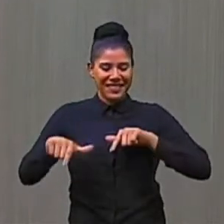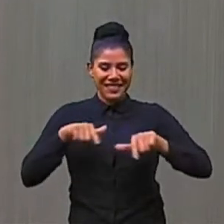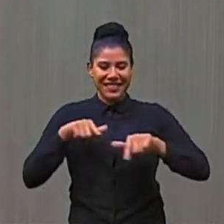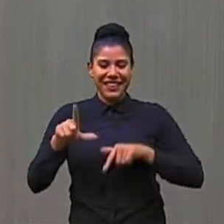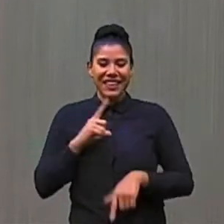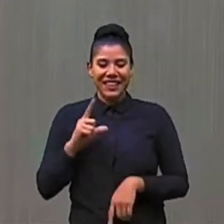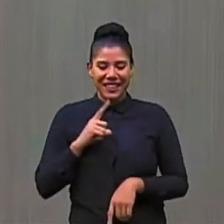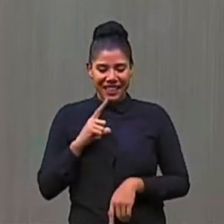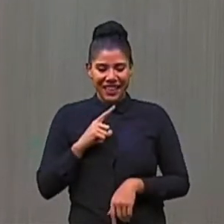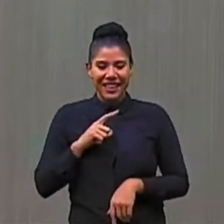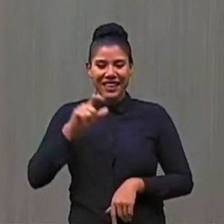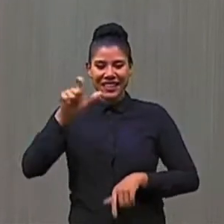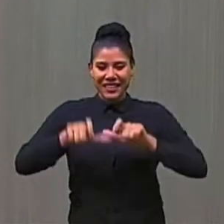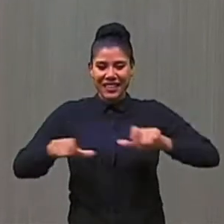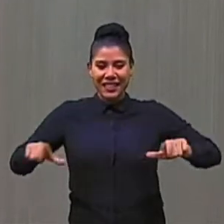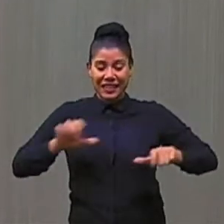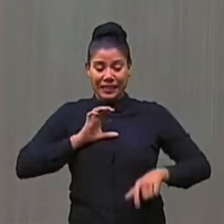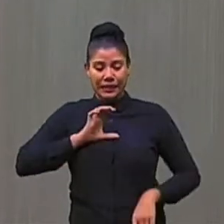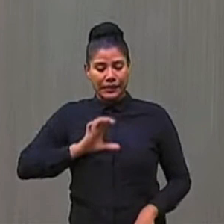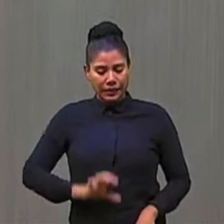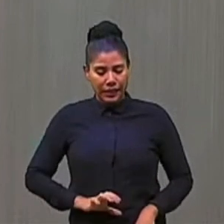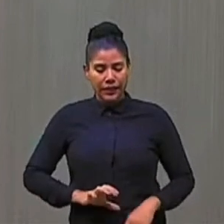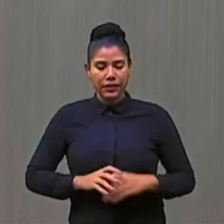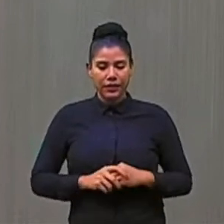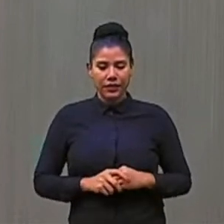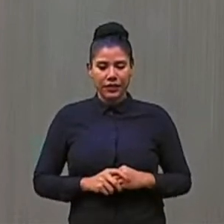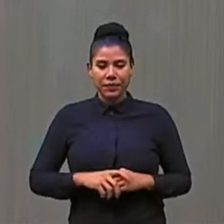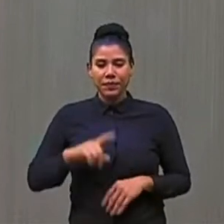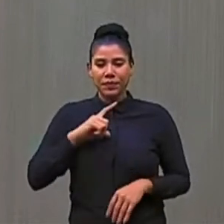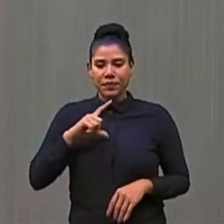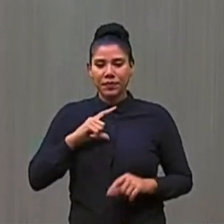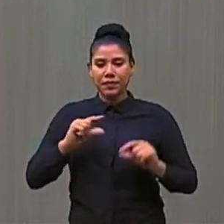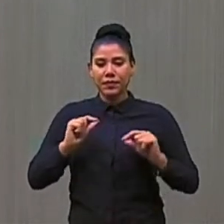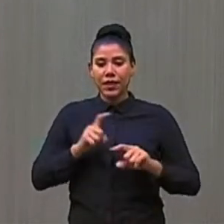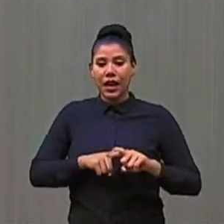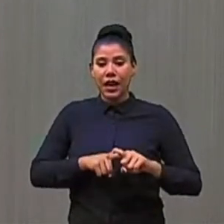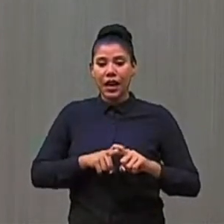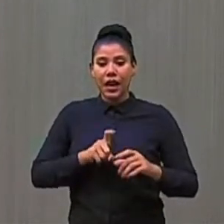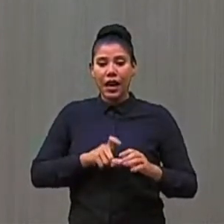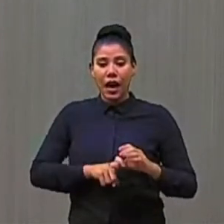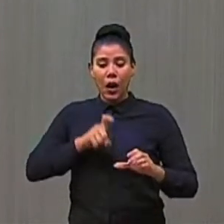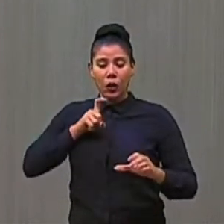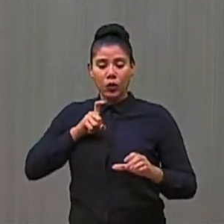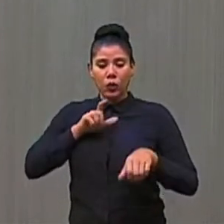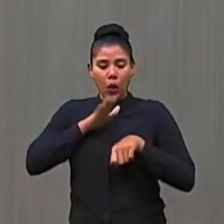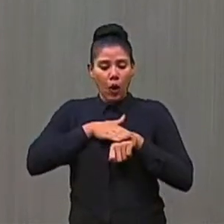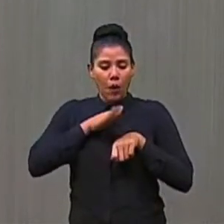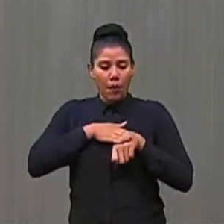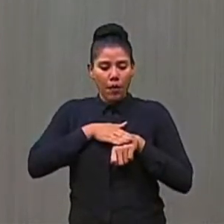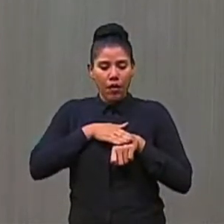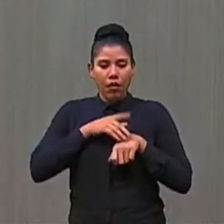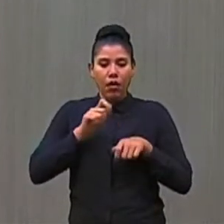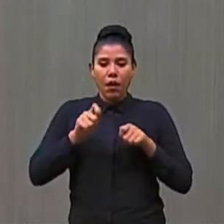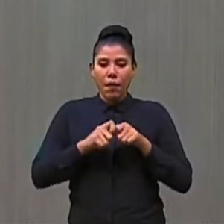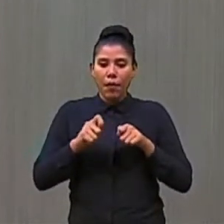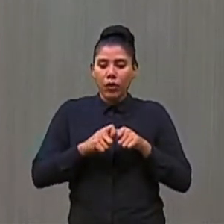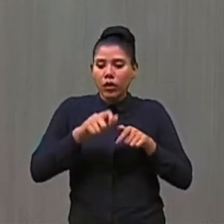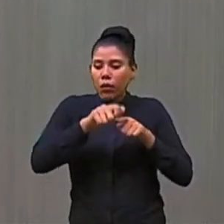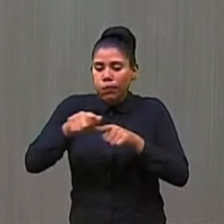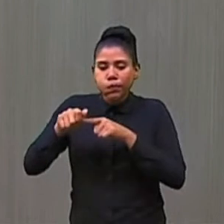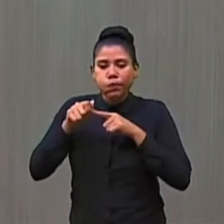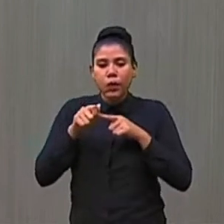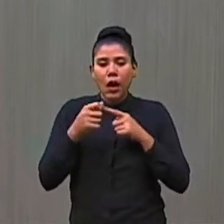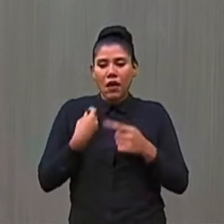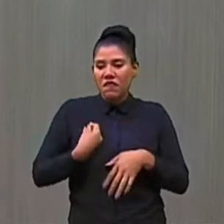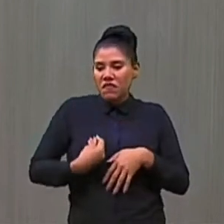o trabalhador a dignidade, tem a autonomia para que ele possa tocar a sua vida.